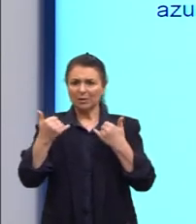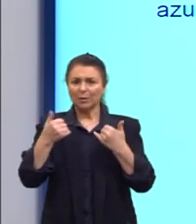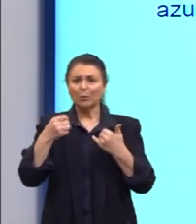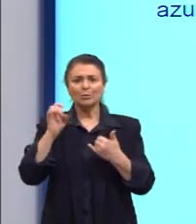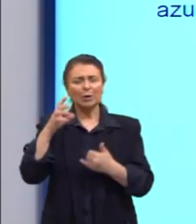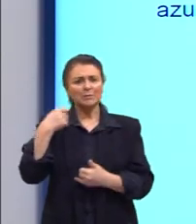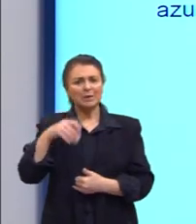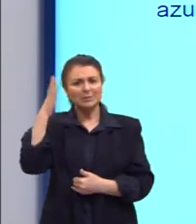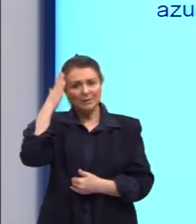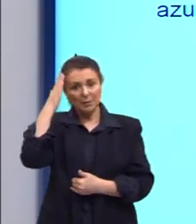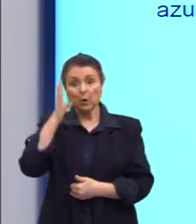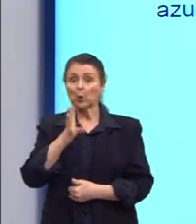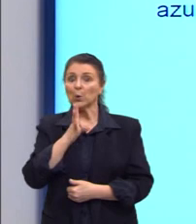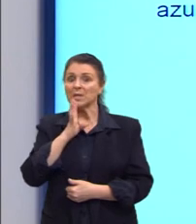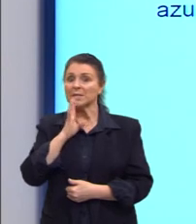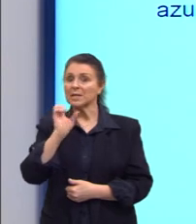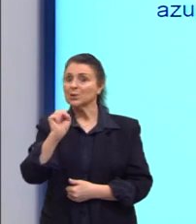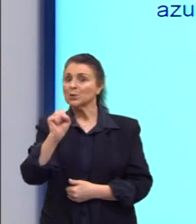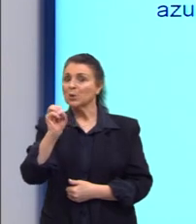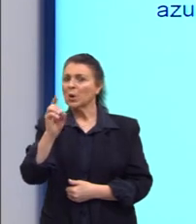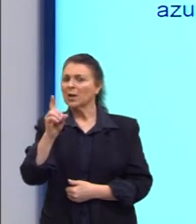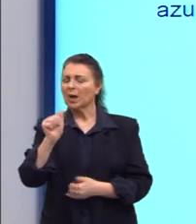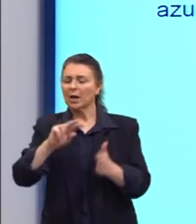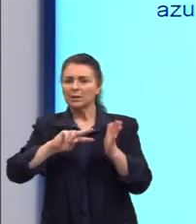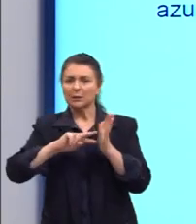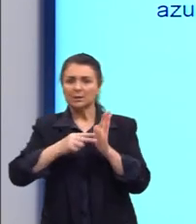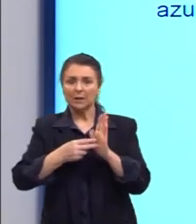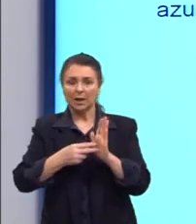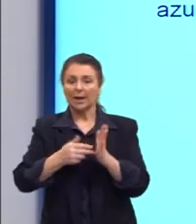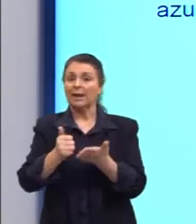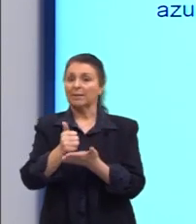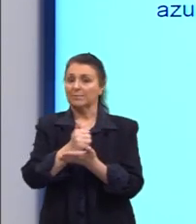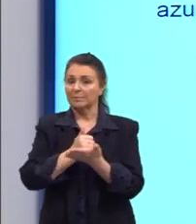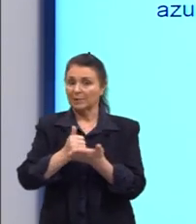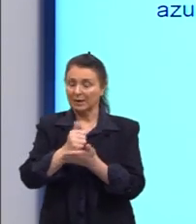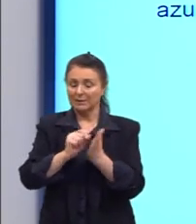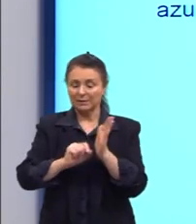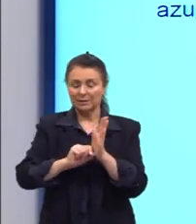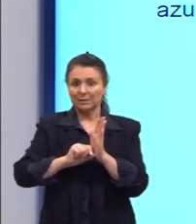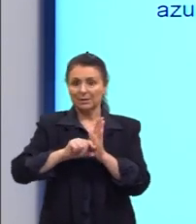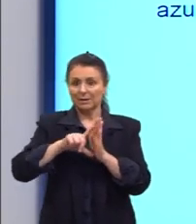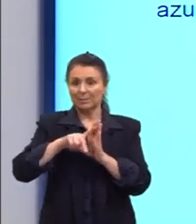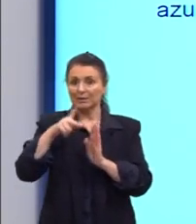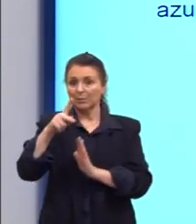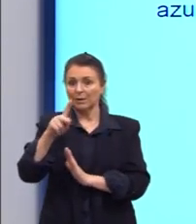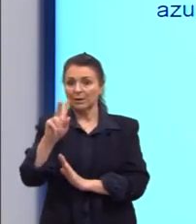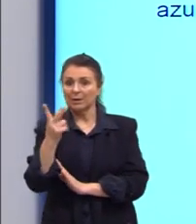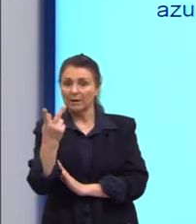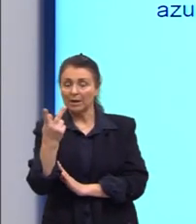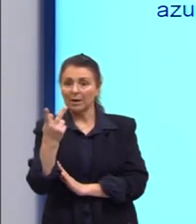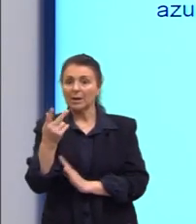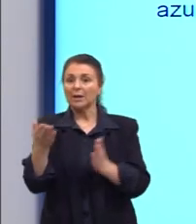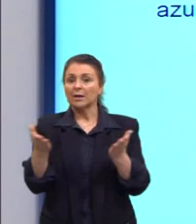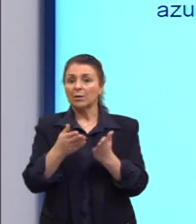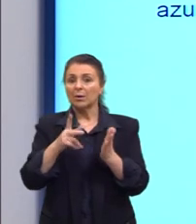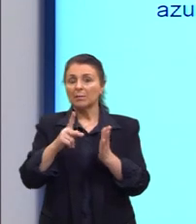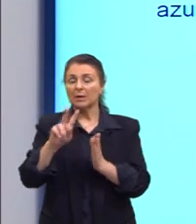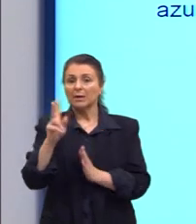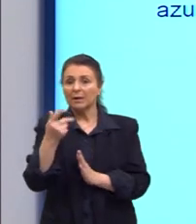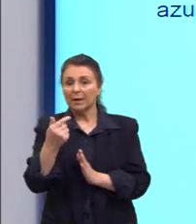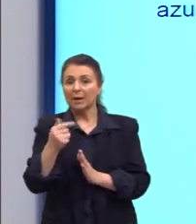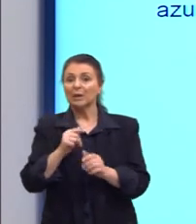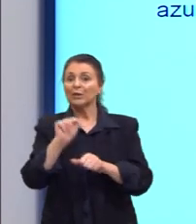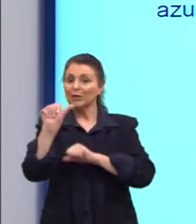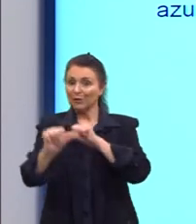eu precisava conhecer a soda e saber que a soda é uma base, então ela aumenta o pH e o pH elevado ao indicador fica